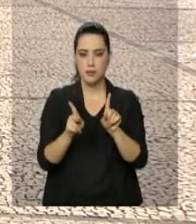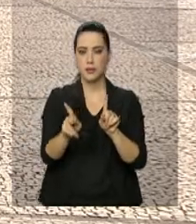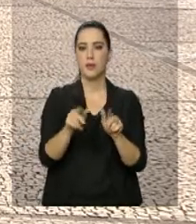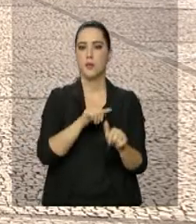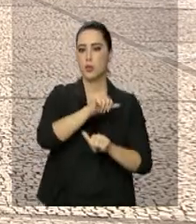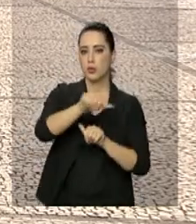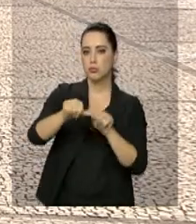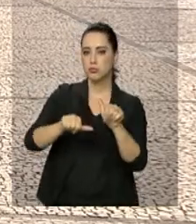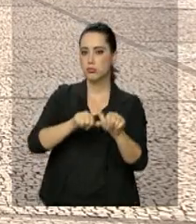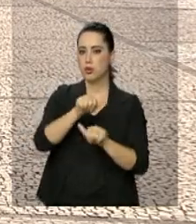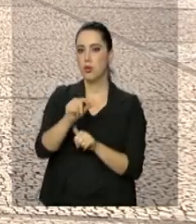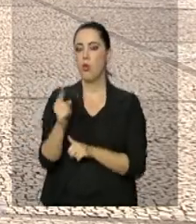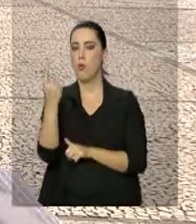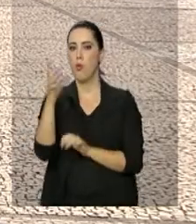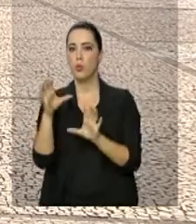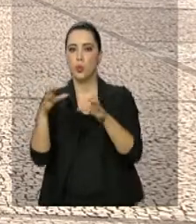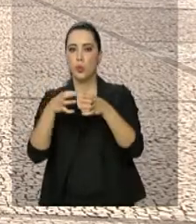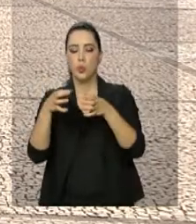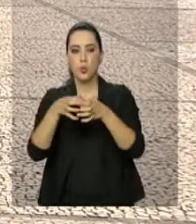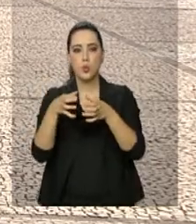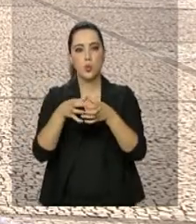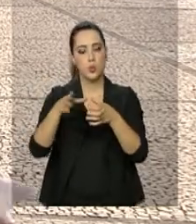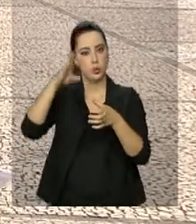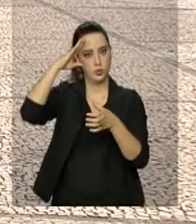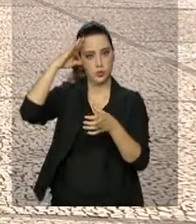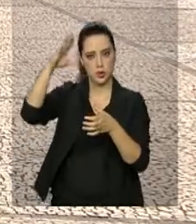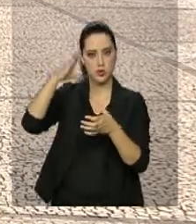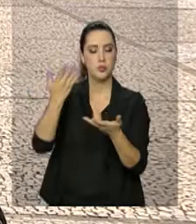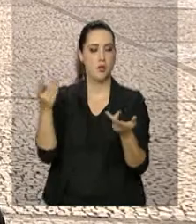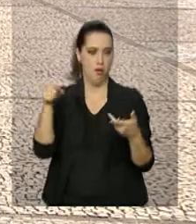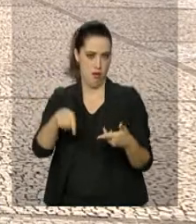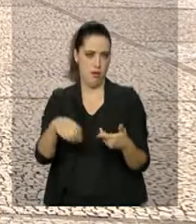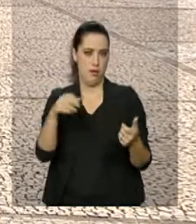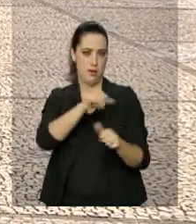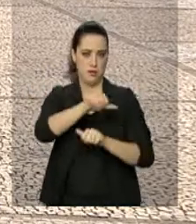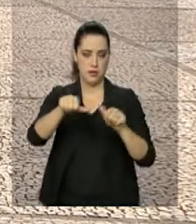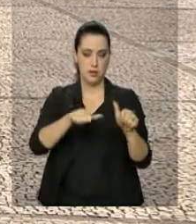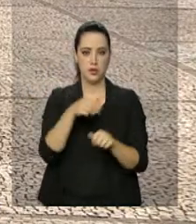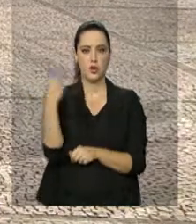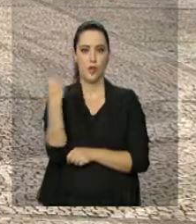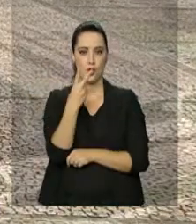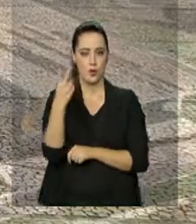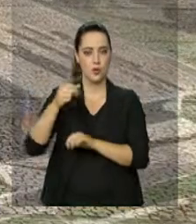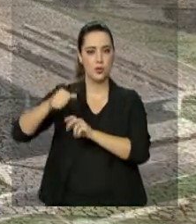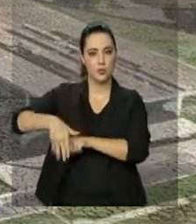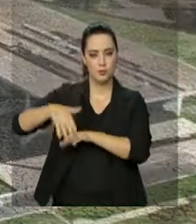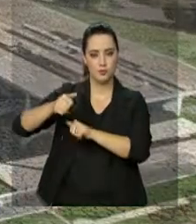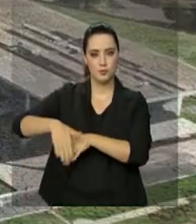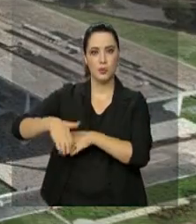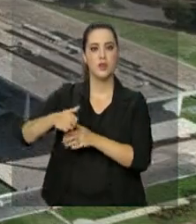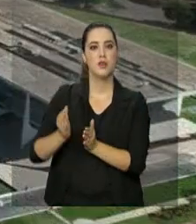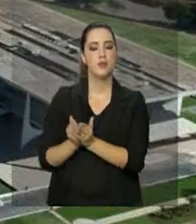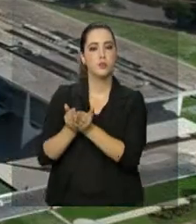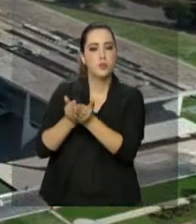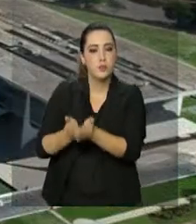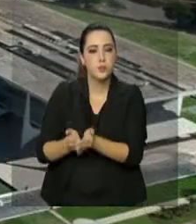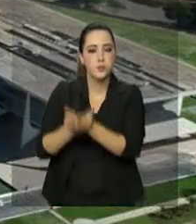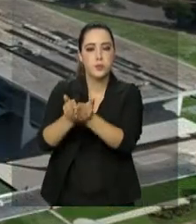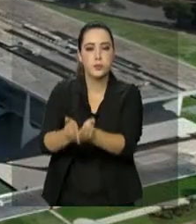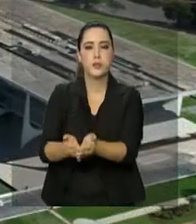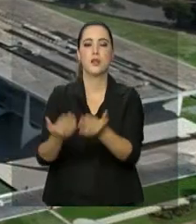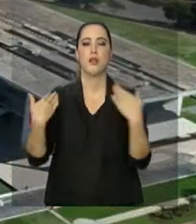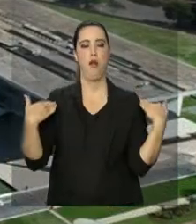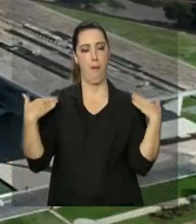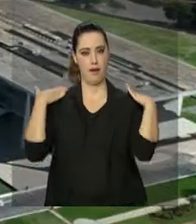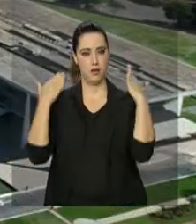coordenadas por uma das Forças Armadas, no caso, nesta troca de 2 de setembro, é a Marinha que está coordenando